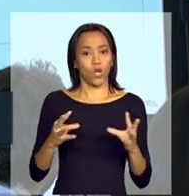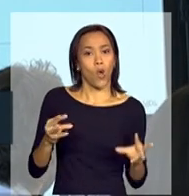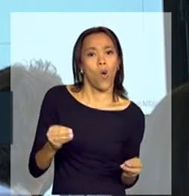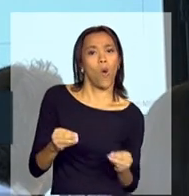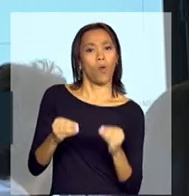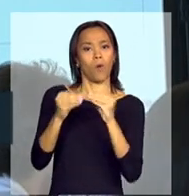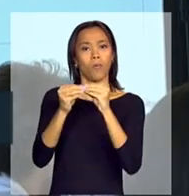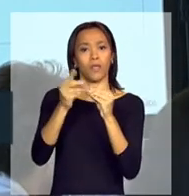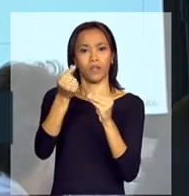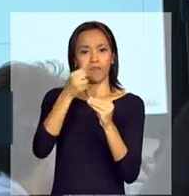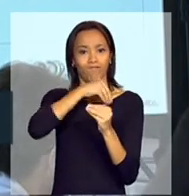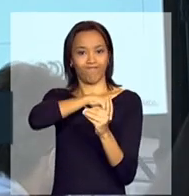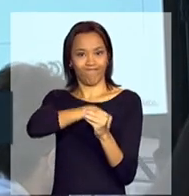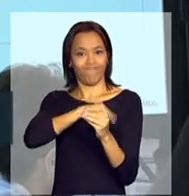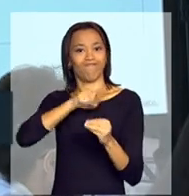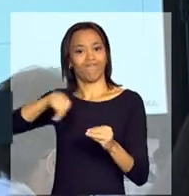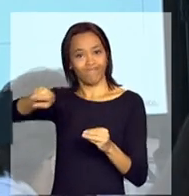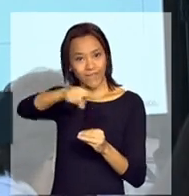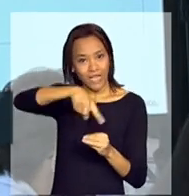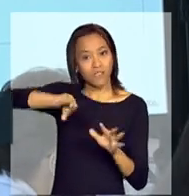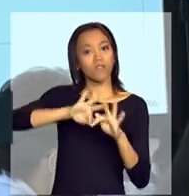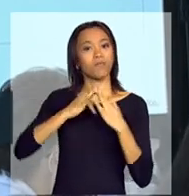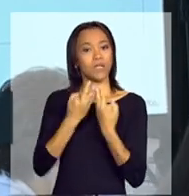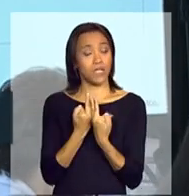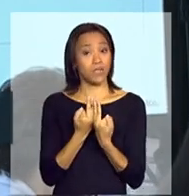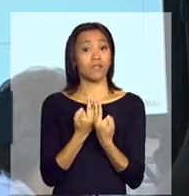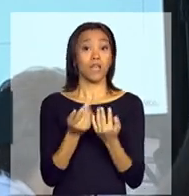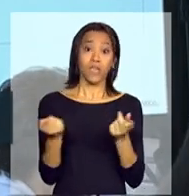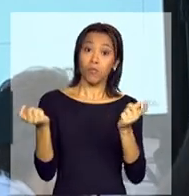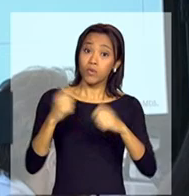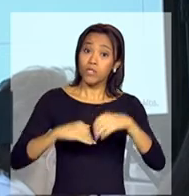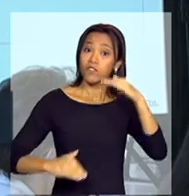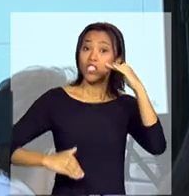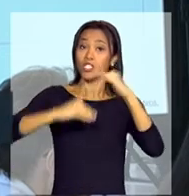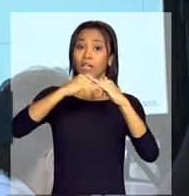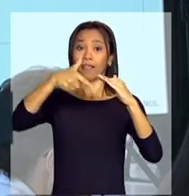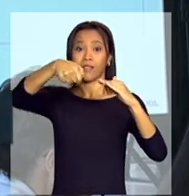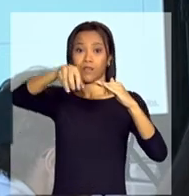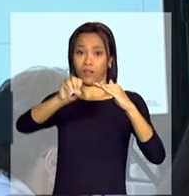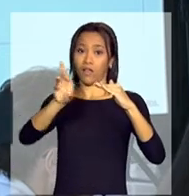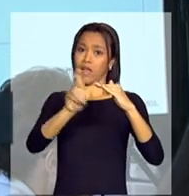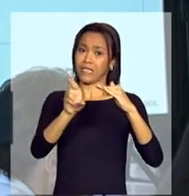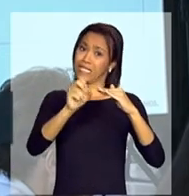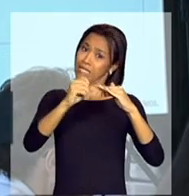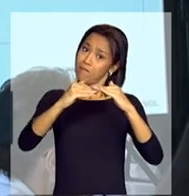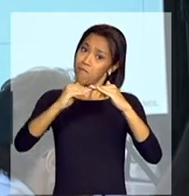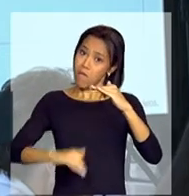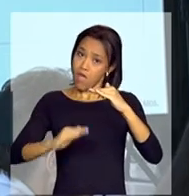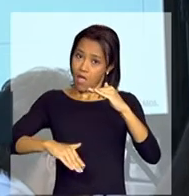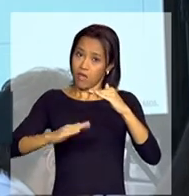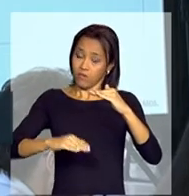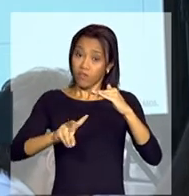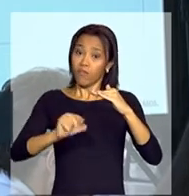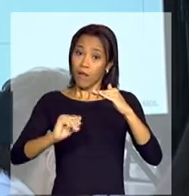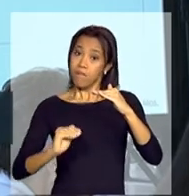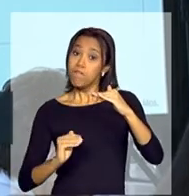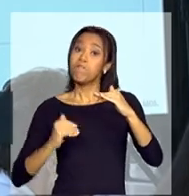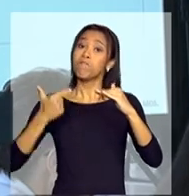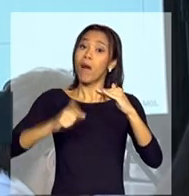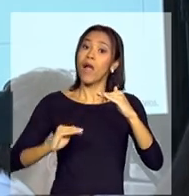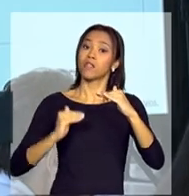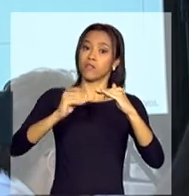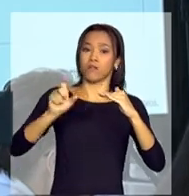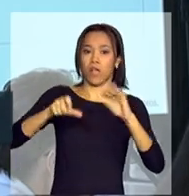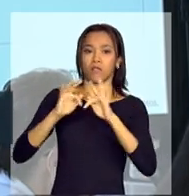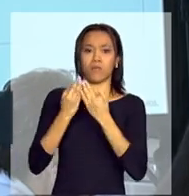famílias, para que elas agora, com valores diferentes, cheguem aos R 70. Se a família ganha menos, vai receber mais Bolsa Família.